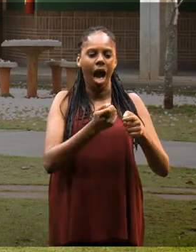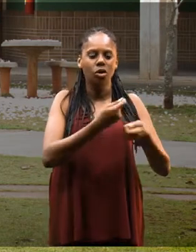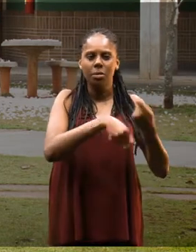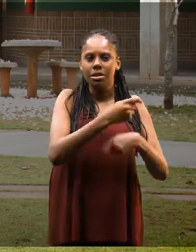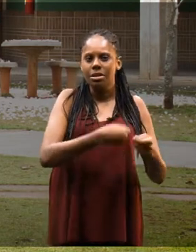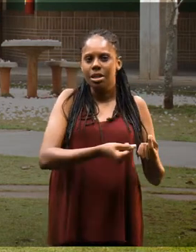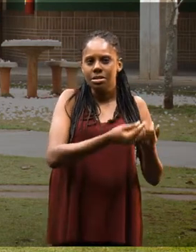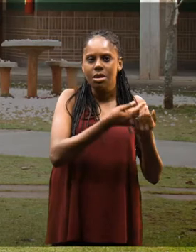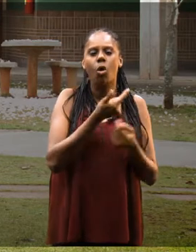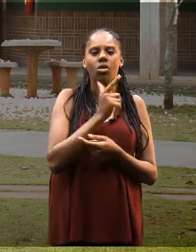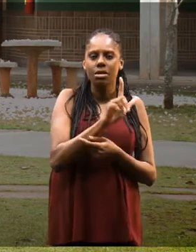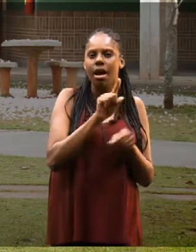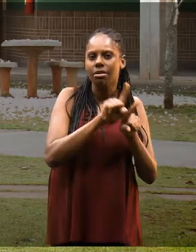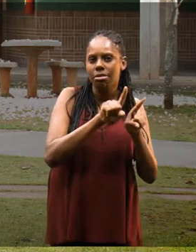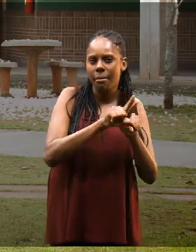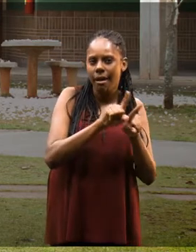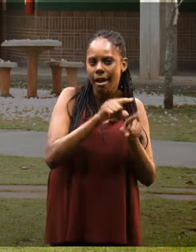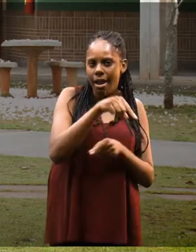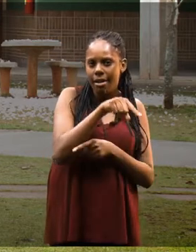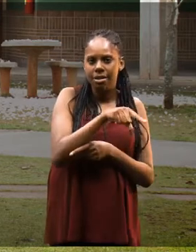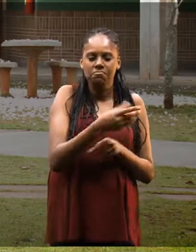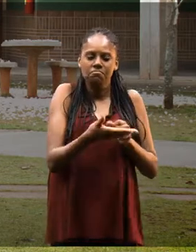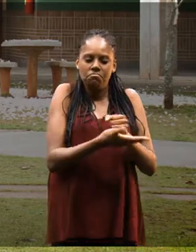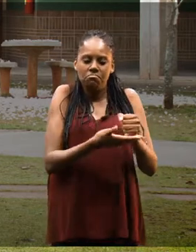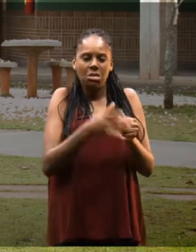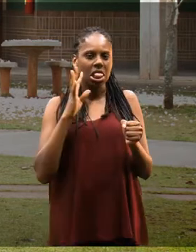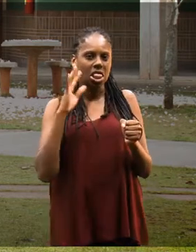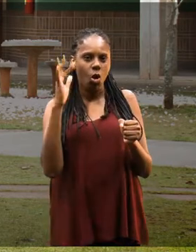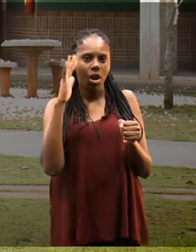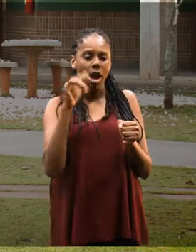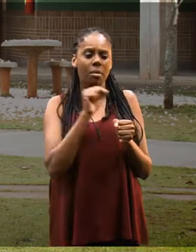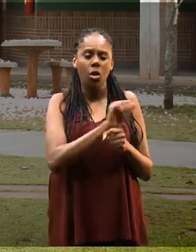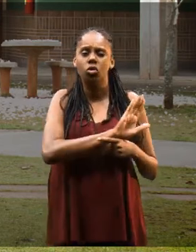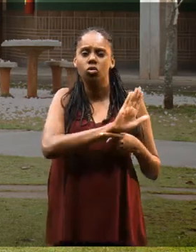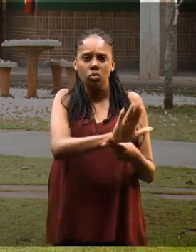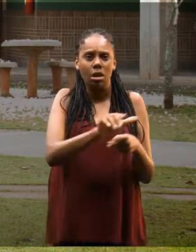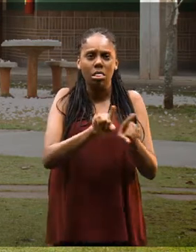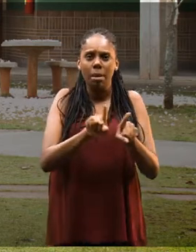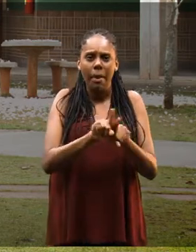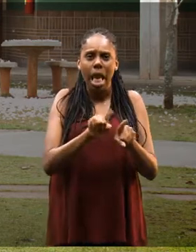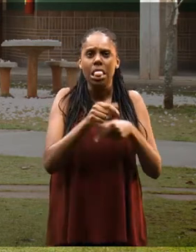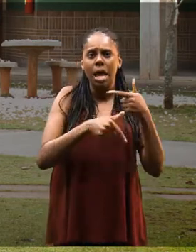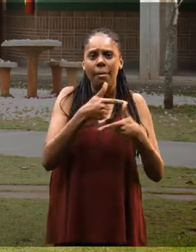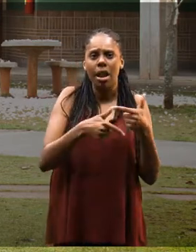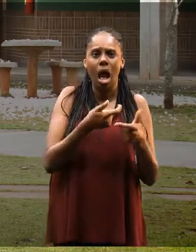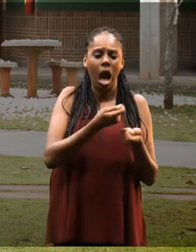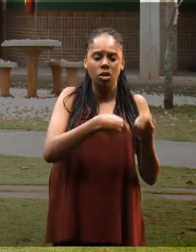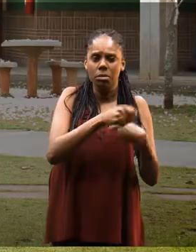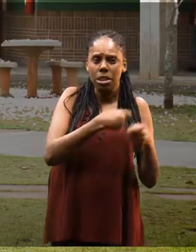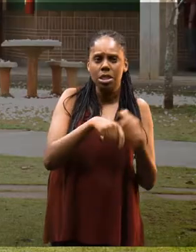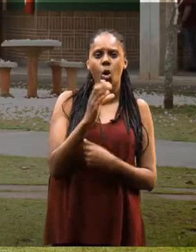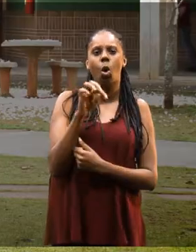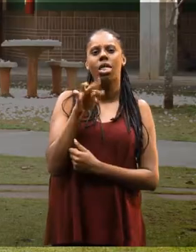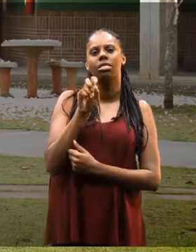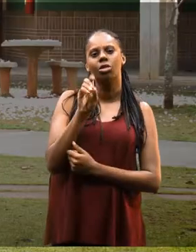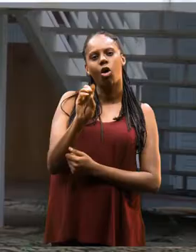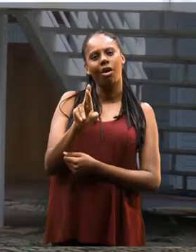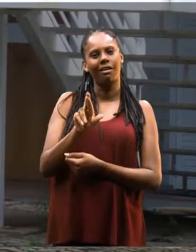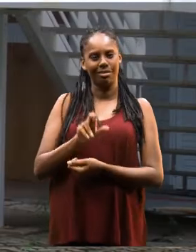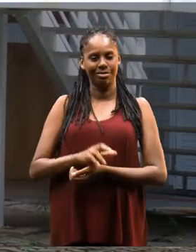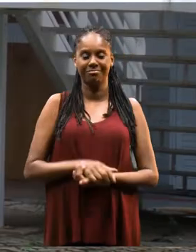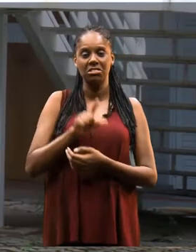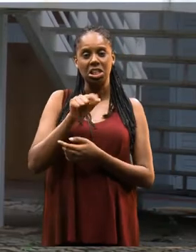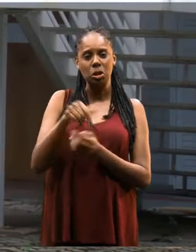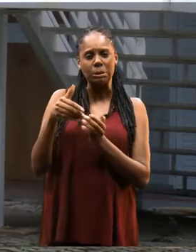administração também. Ele tem esse embasamento teórico que pode funcionar como... Ele pode trabalhar como administrador, como contador.